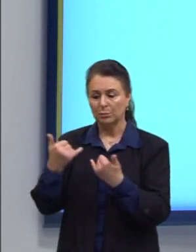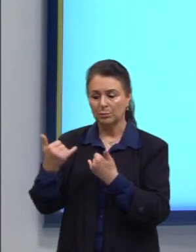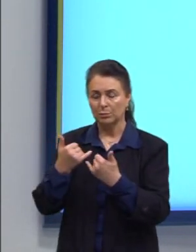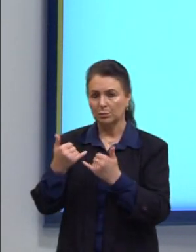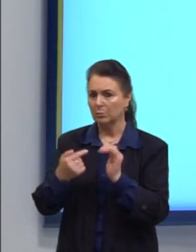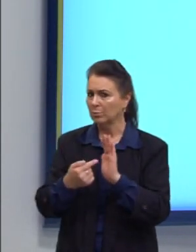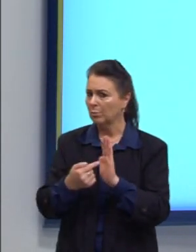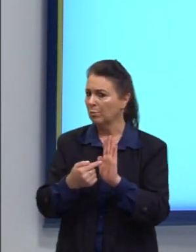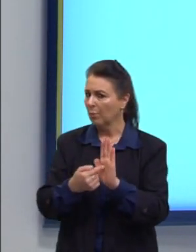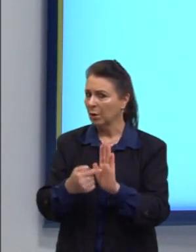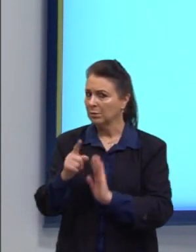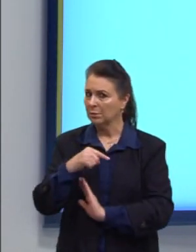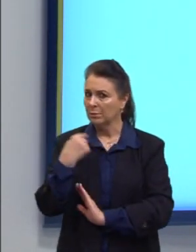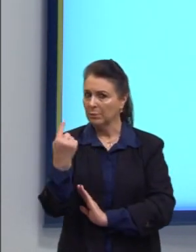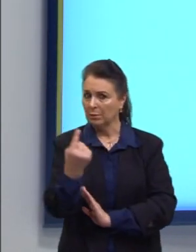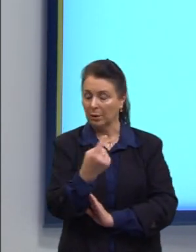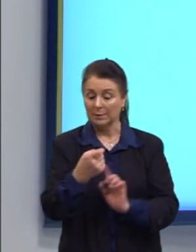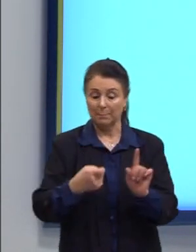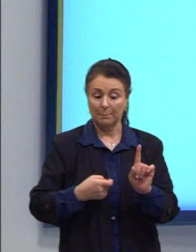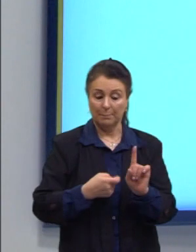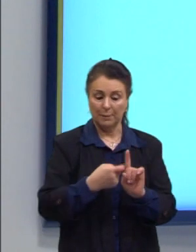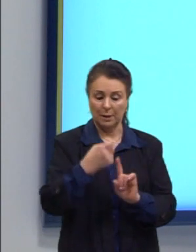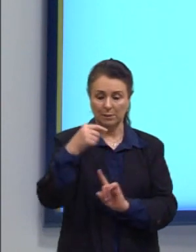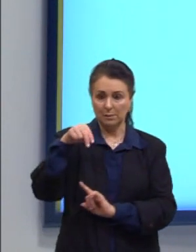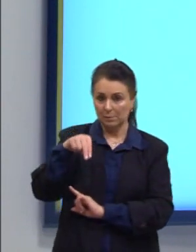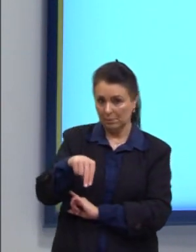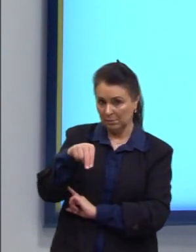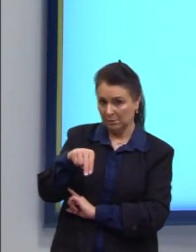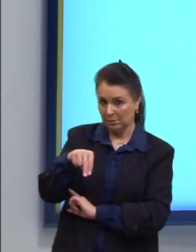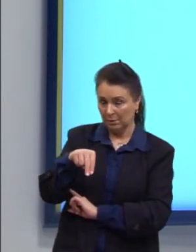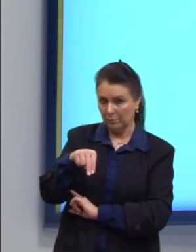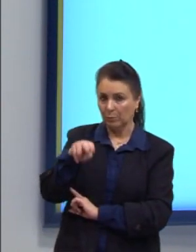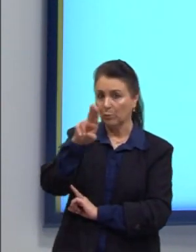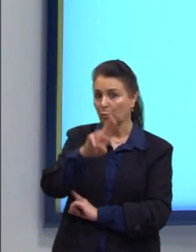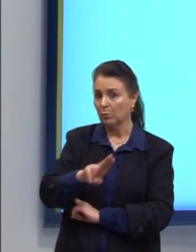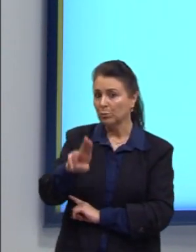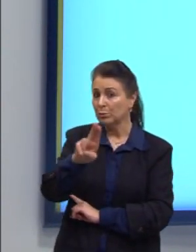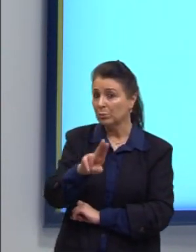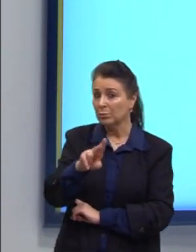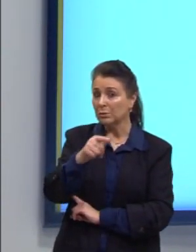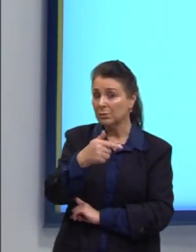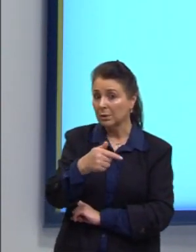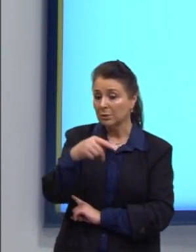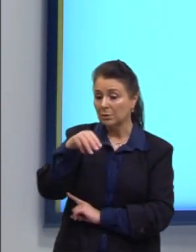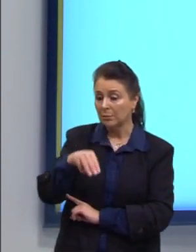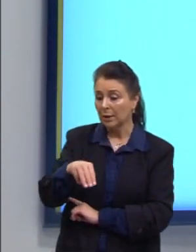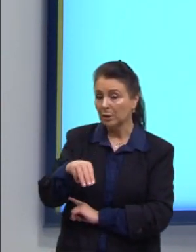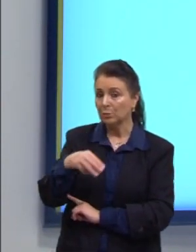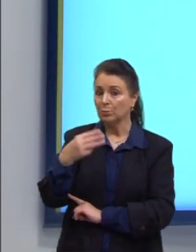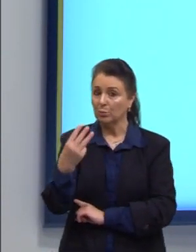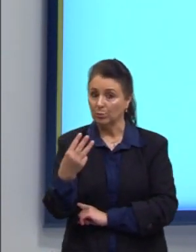traz, justamente, ao mês de novembro, onde foi gasto esses 7 metros cúbicos de água.